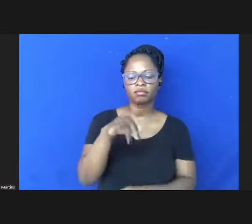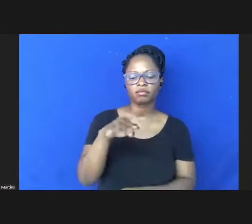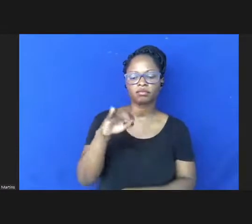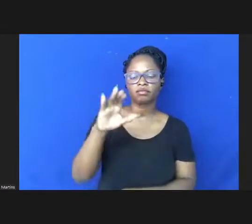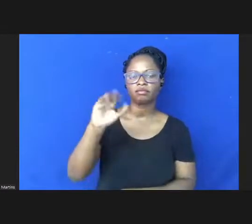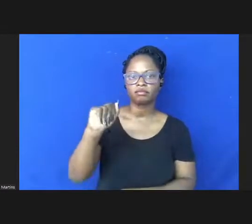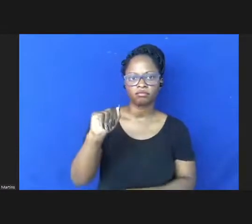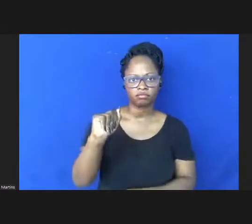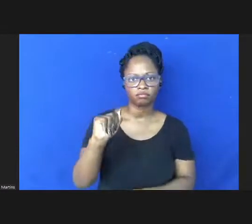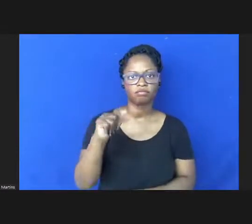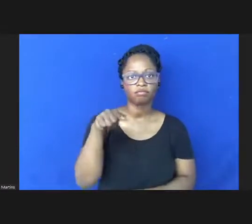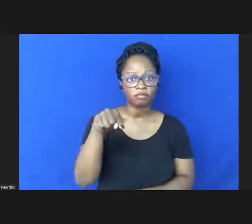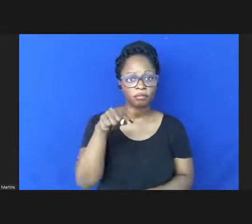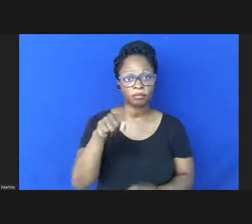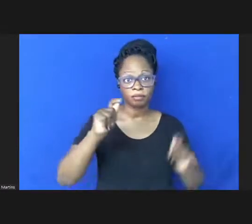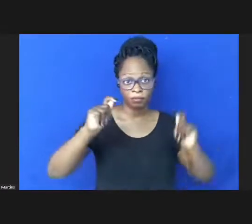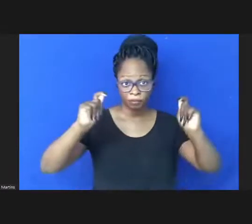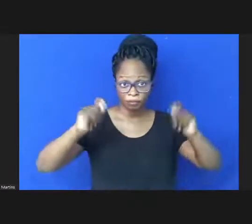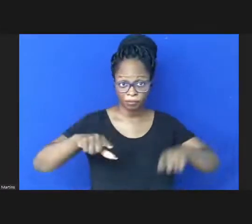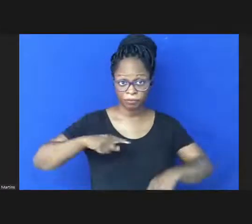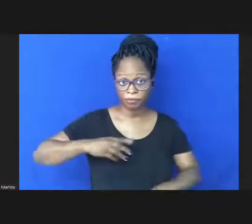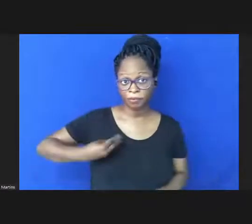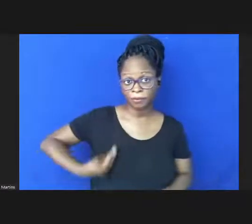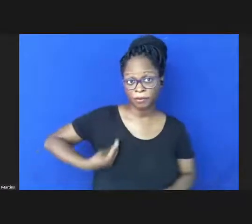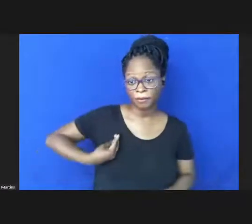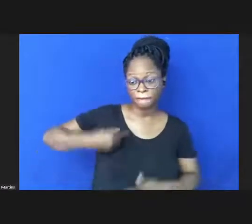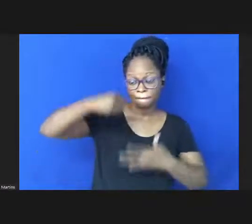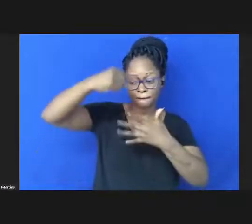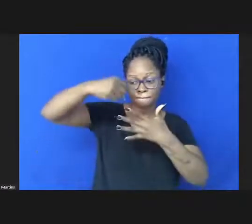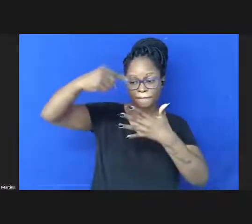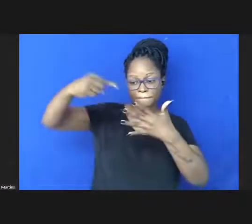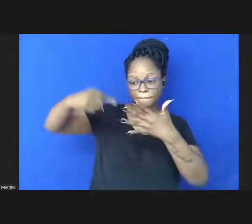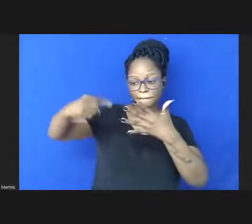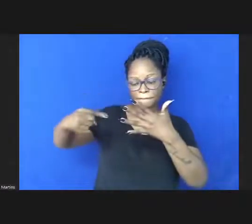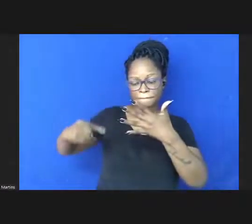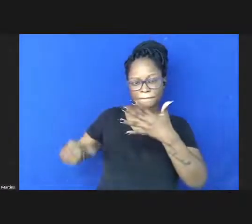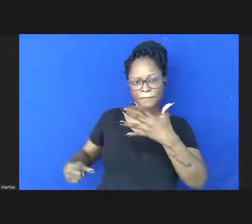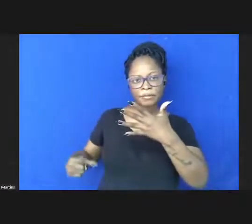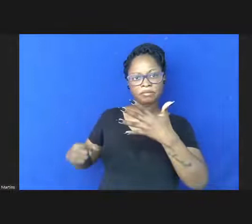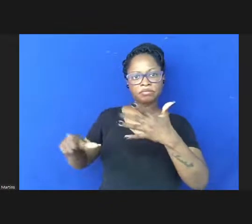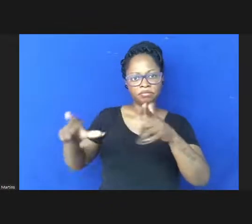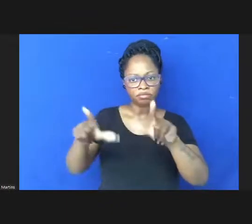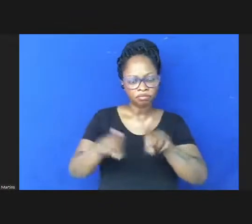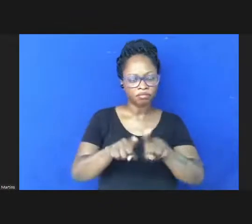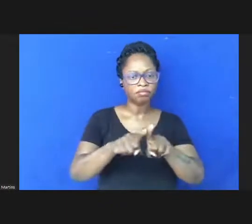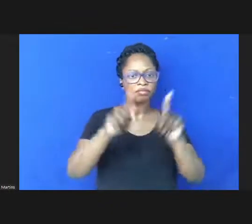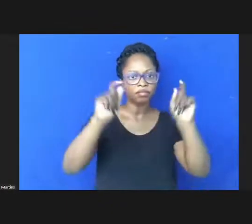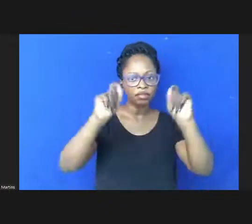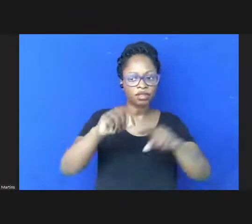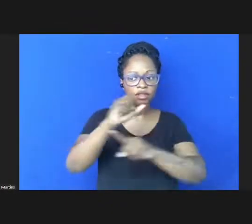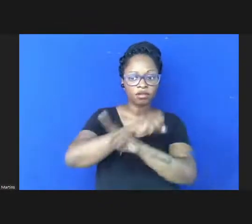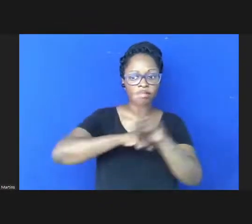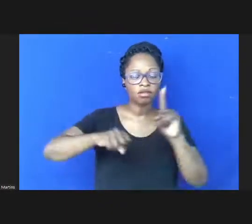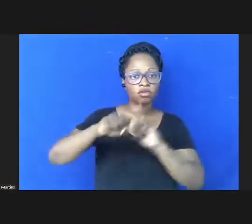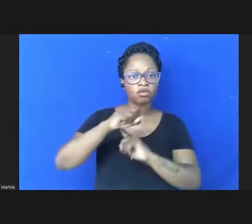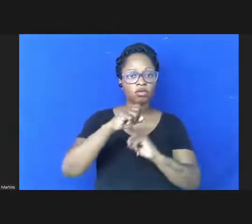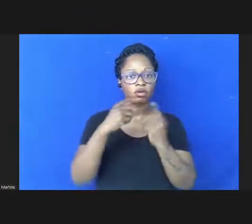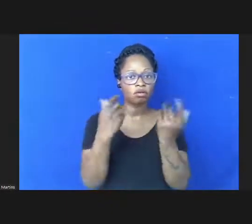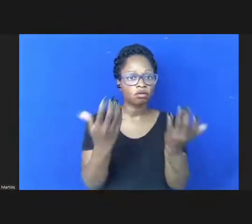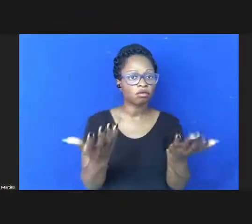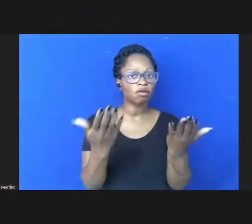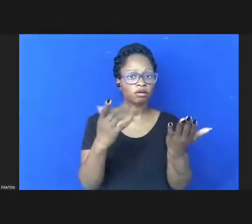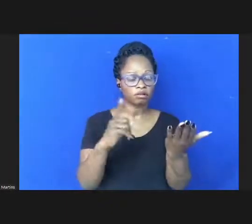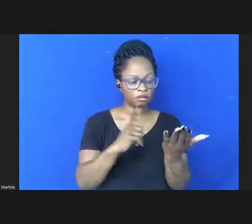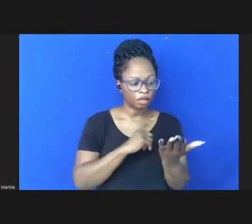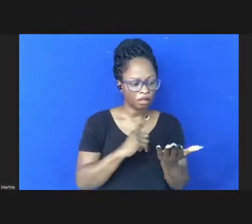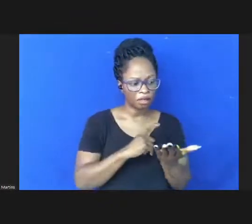sindemia envolvendo uma série de questões perpassando pelos determinantes sociais e então Ferrinho